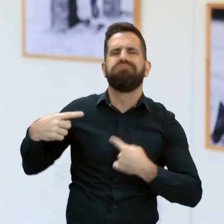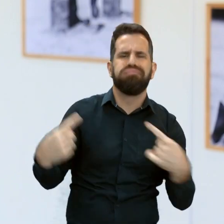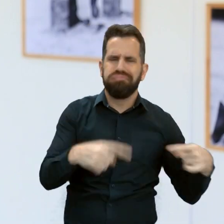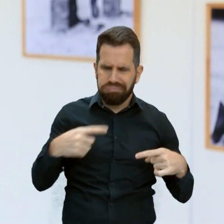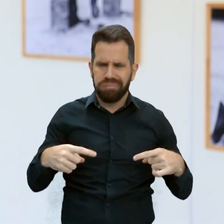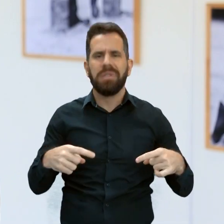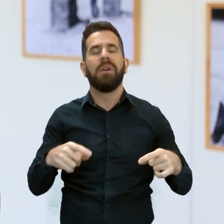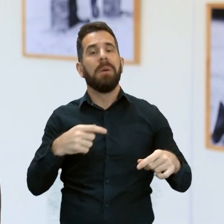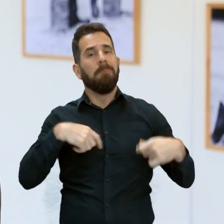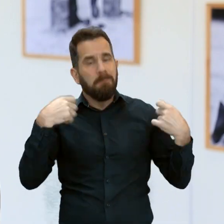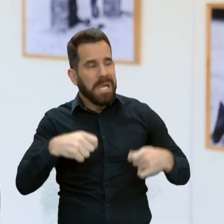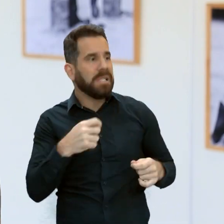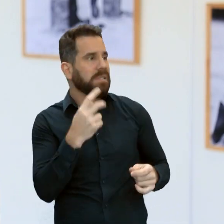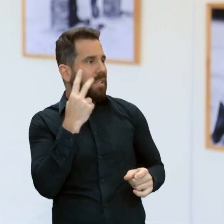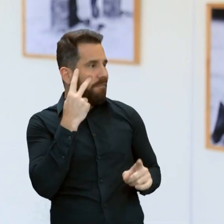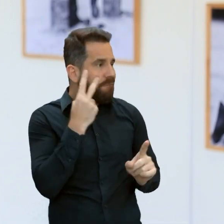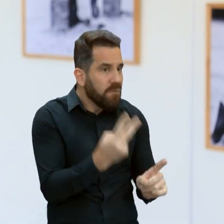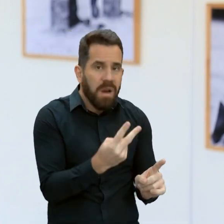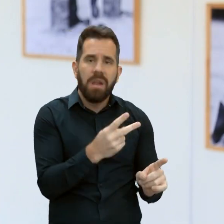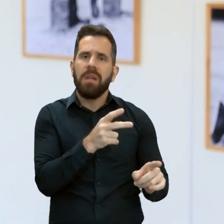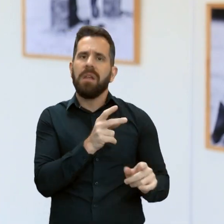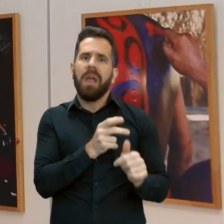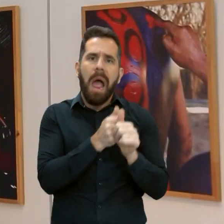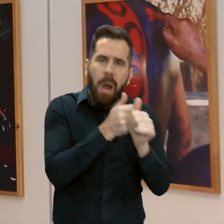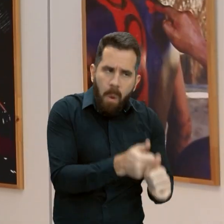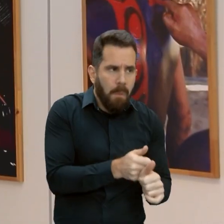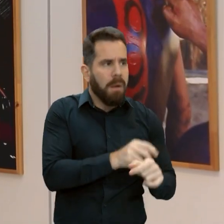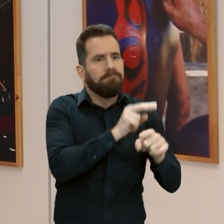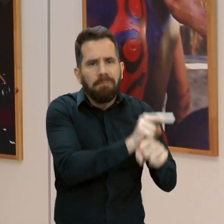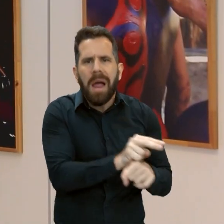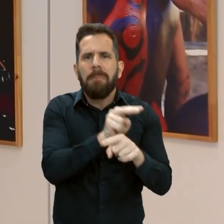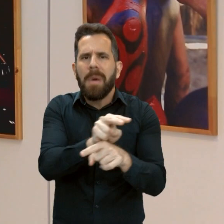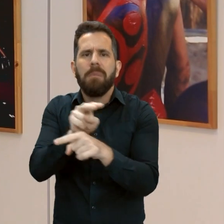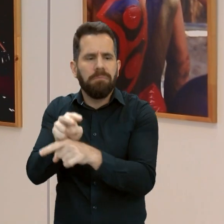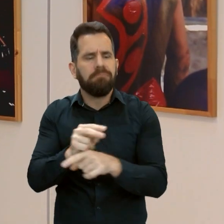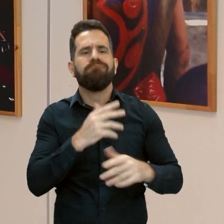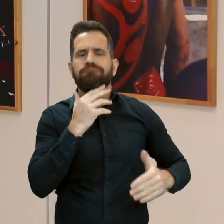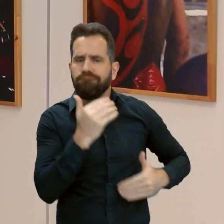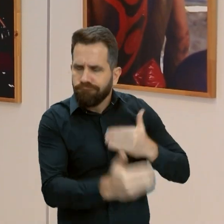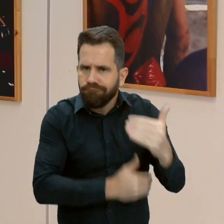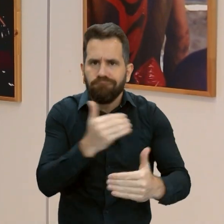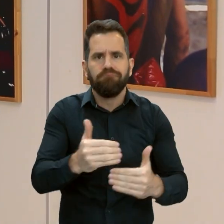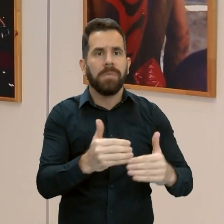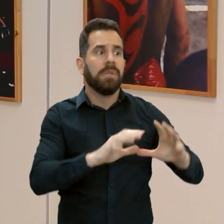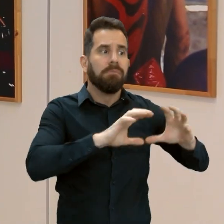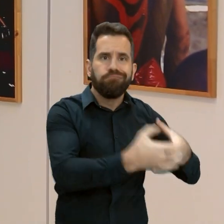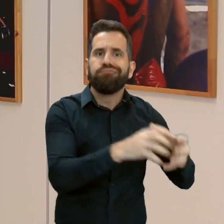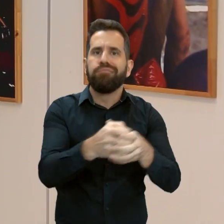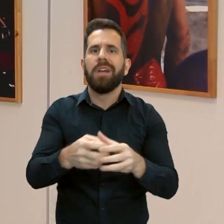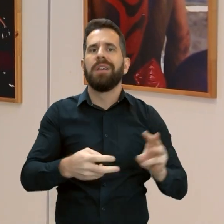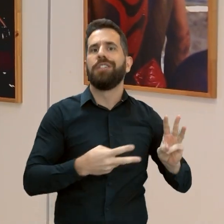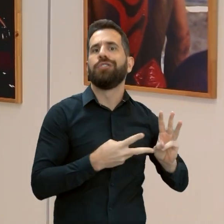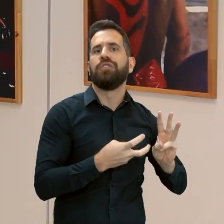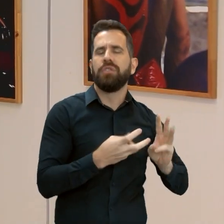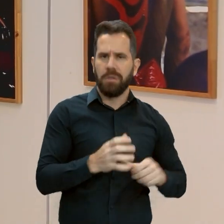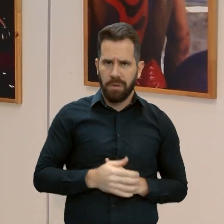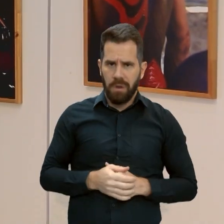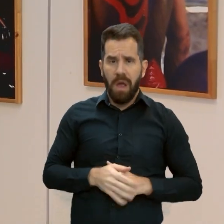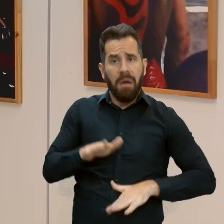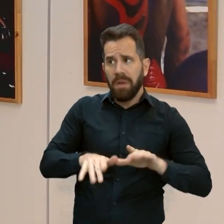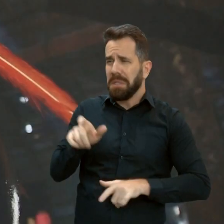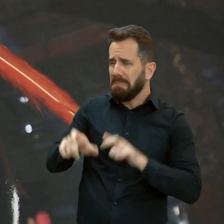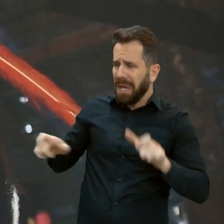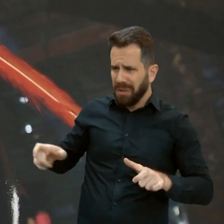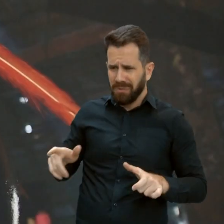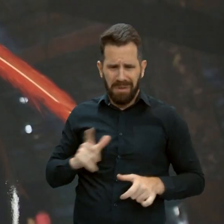indígenas brasileiras, ela deve estar presente. Isso faz com que as pessoas se questionem, nossa, esses povos existem, onde